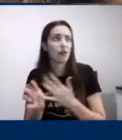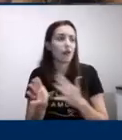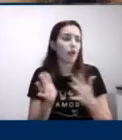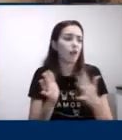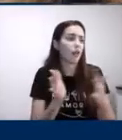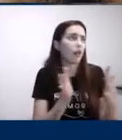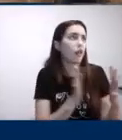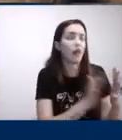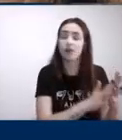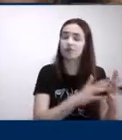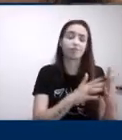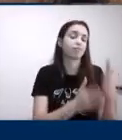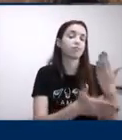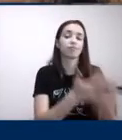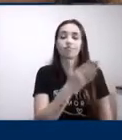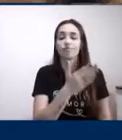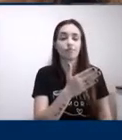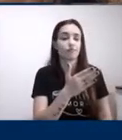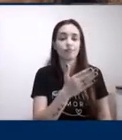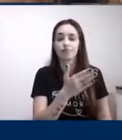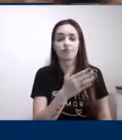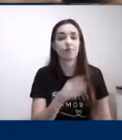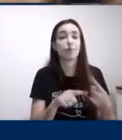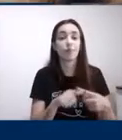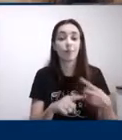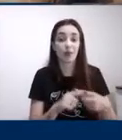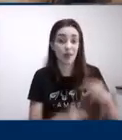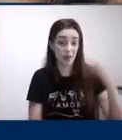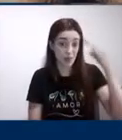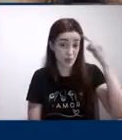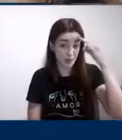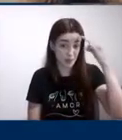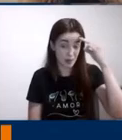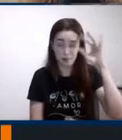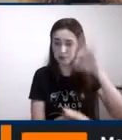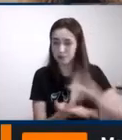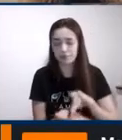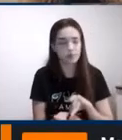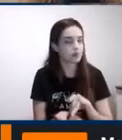ele vai pegar isso que está na memória operacional isso que está nessa memória mais rápida dele